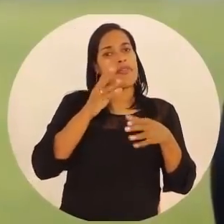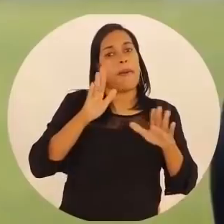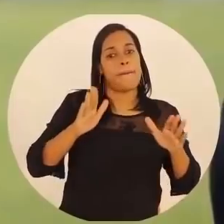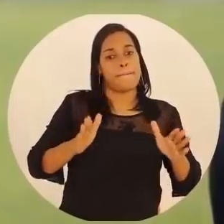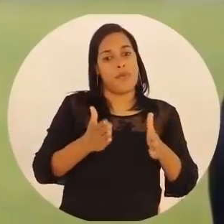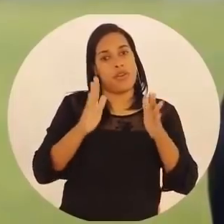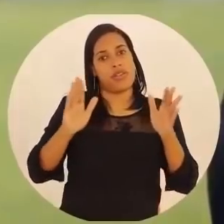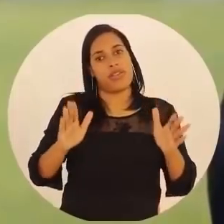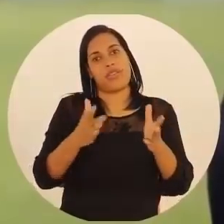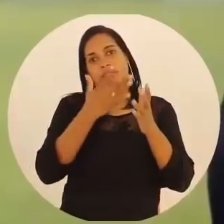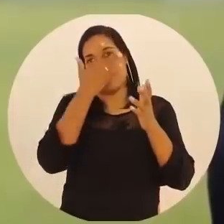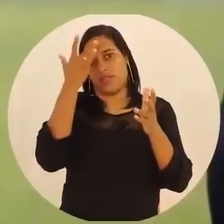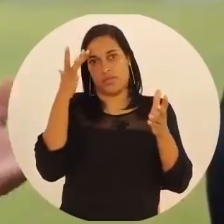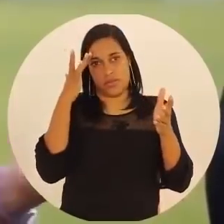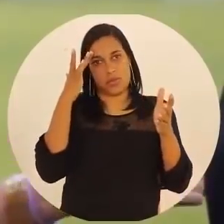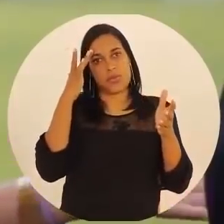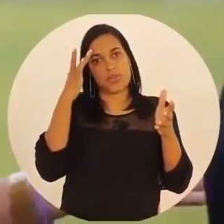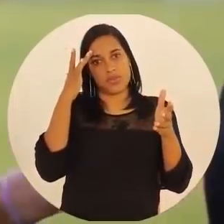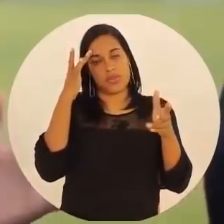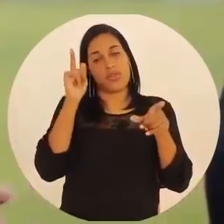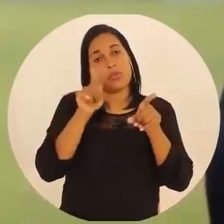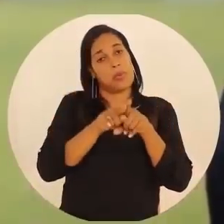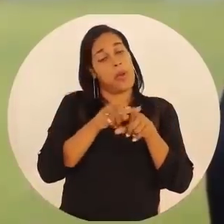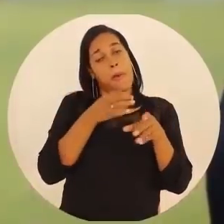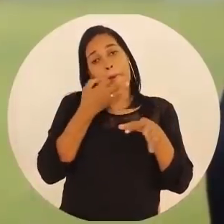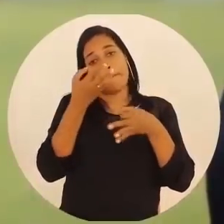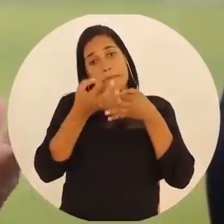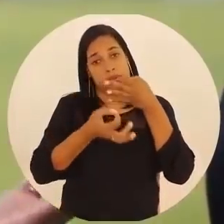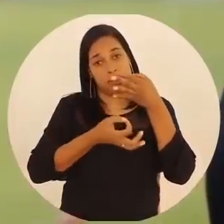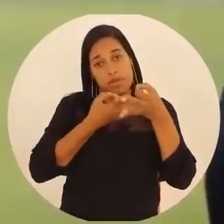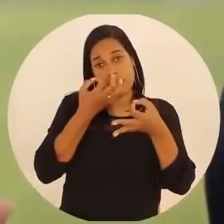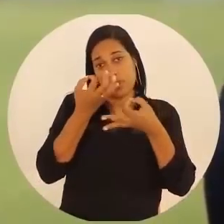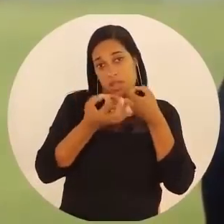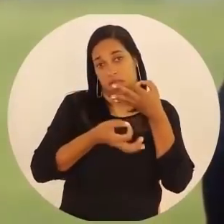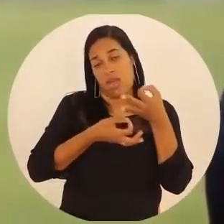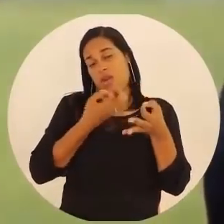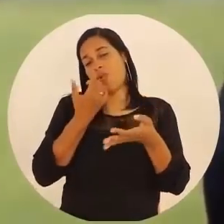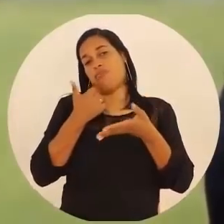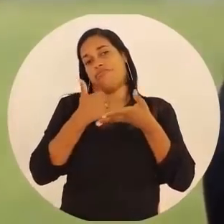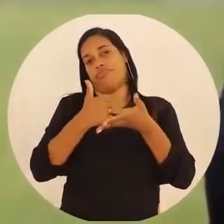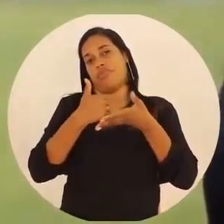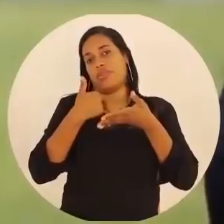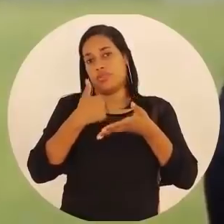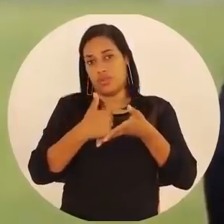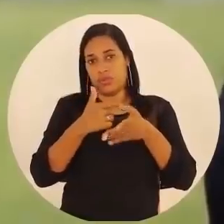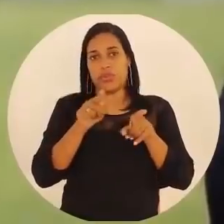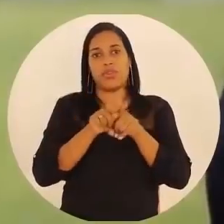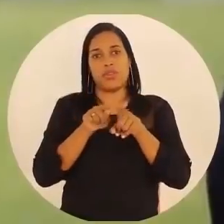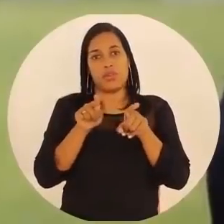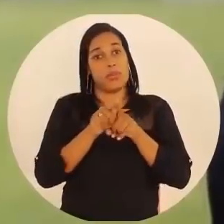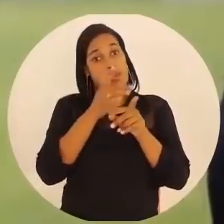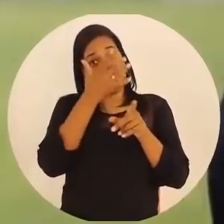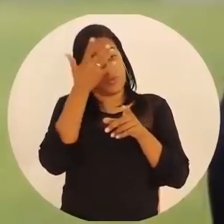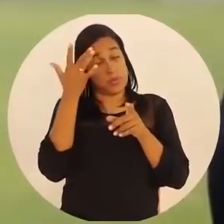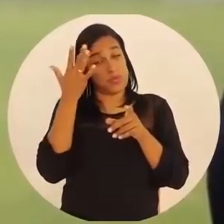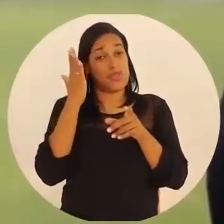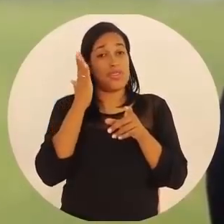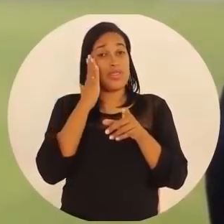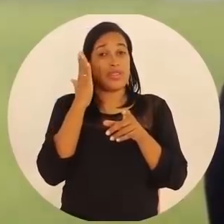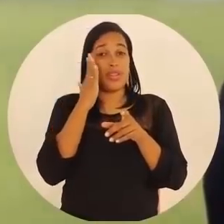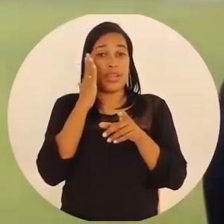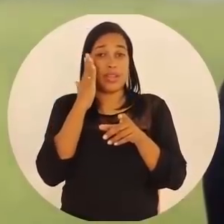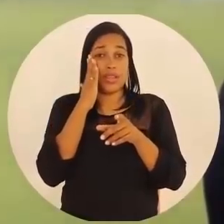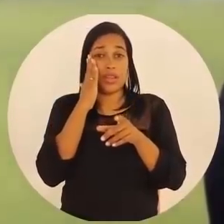motivacional do seu pessoal. Uma caixa de sugestões também é algo que pode colaborar com isso. As pessoas se colocarem.